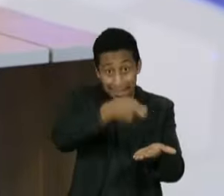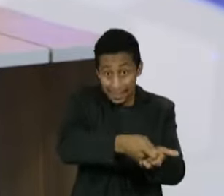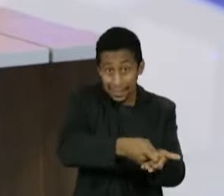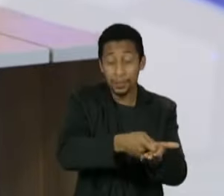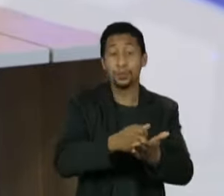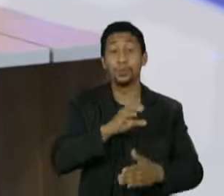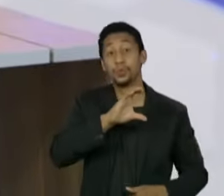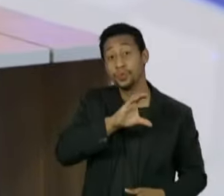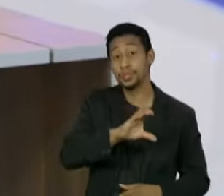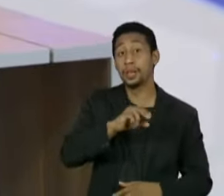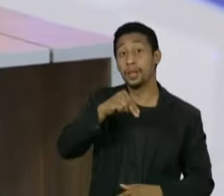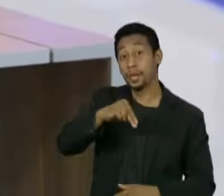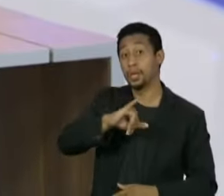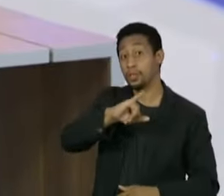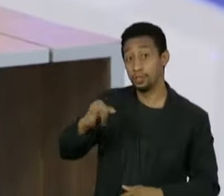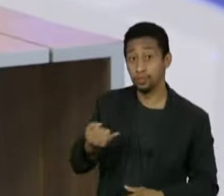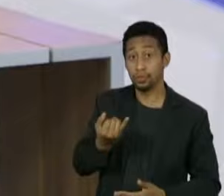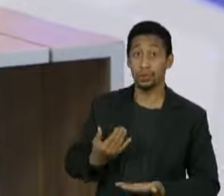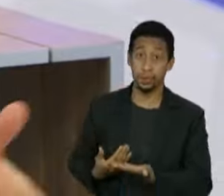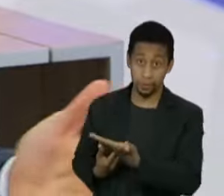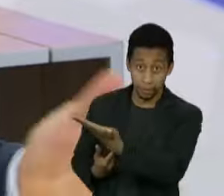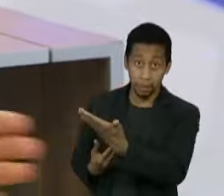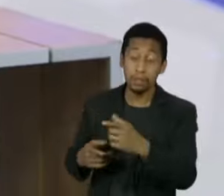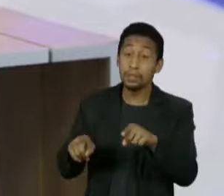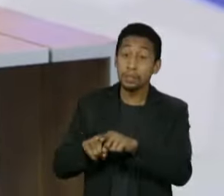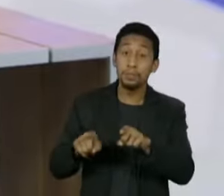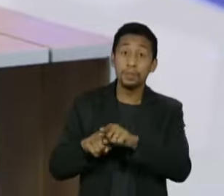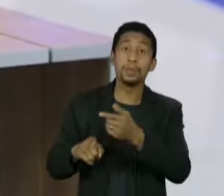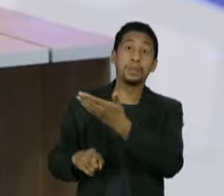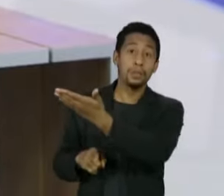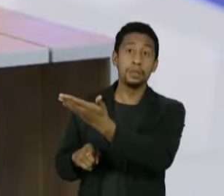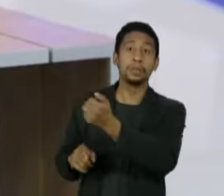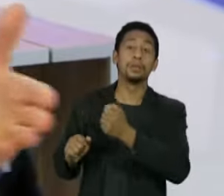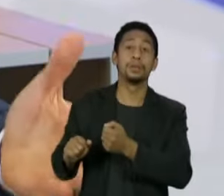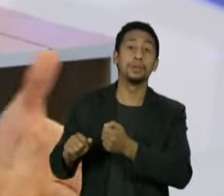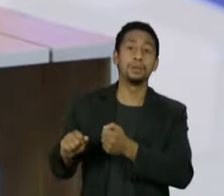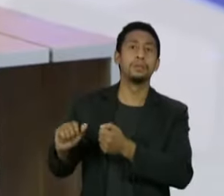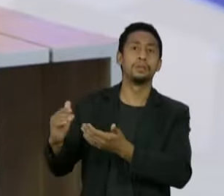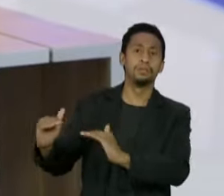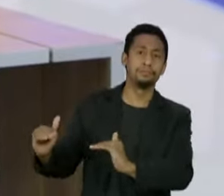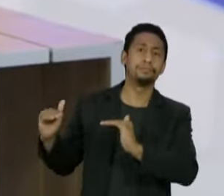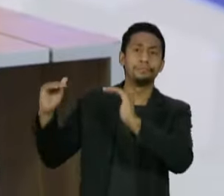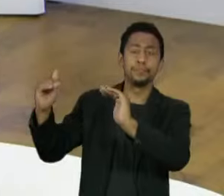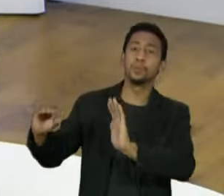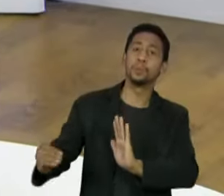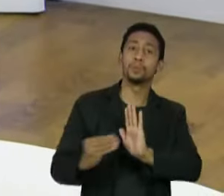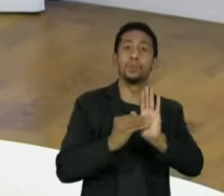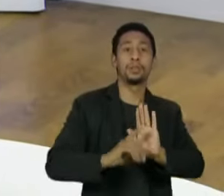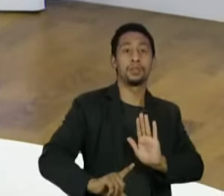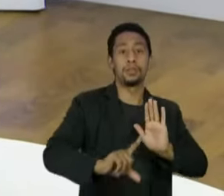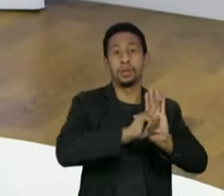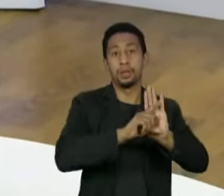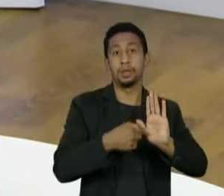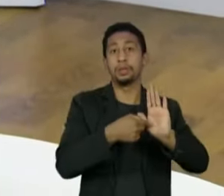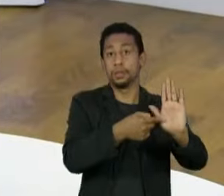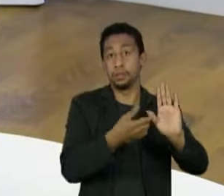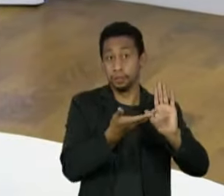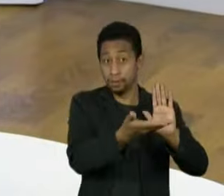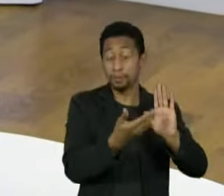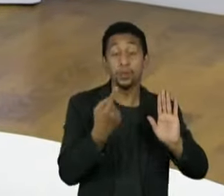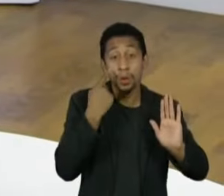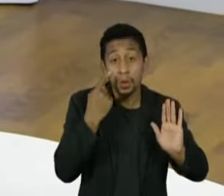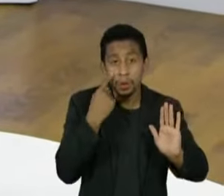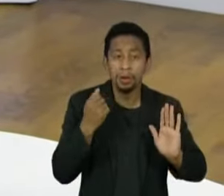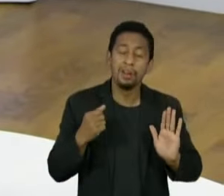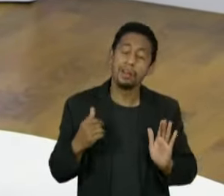do CNJ, seja do Supremo Tribunal Federal, e vamos botar na lei. Essa é a demonstração de solidariedade. Porque dizer, olha, eu